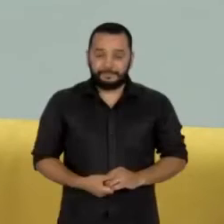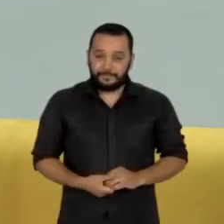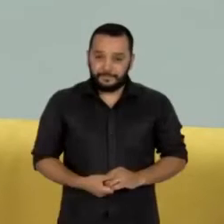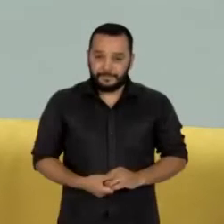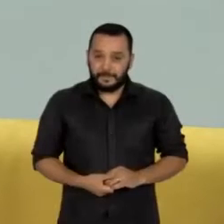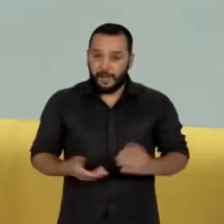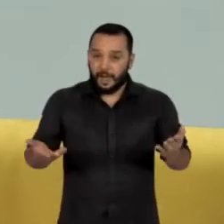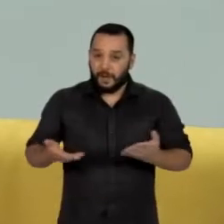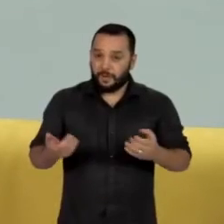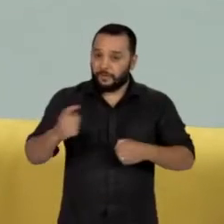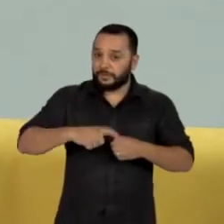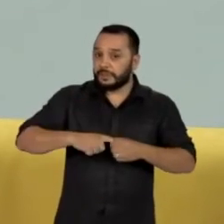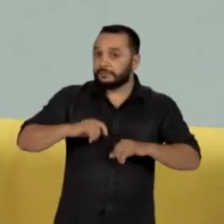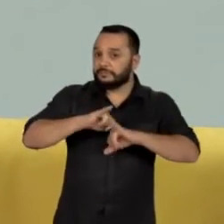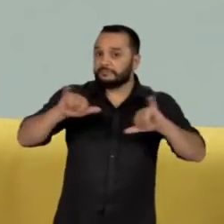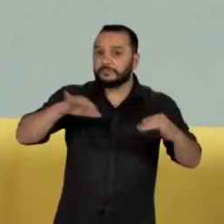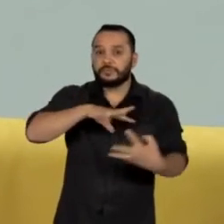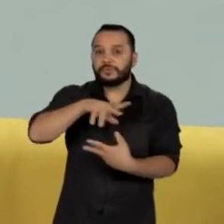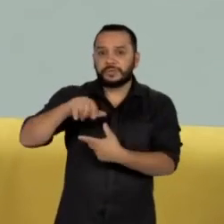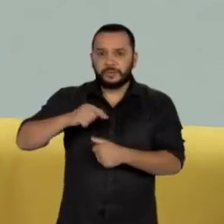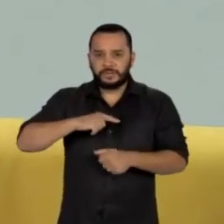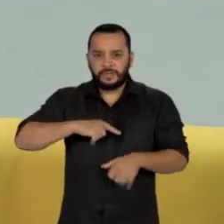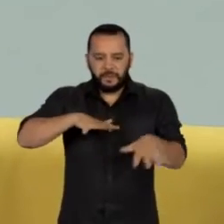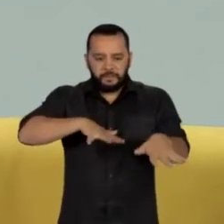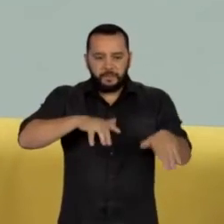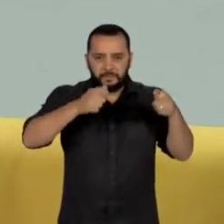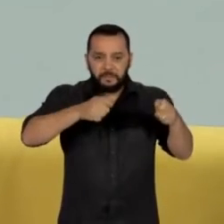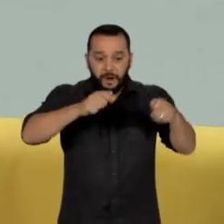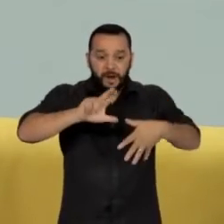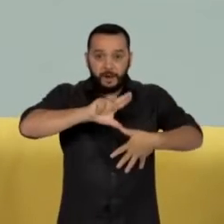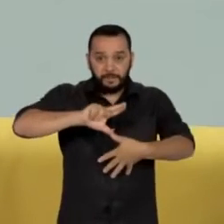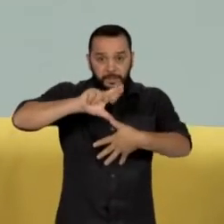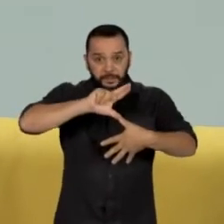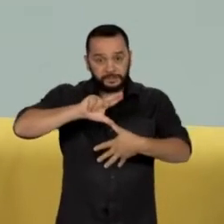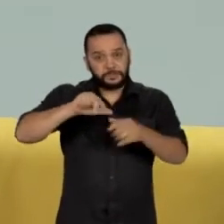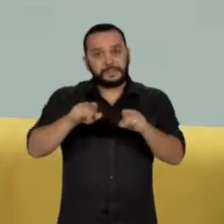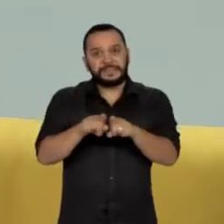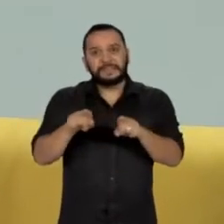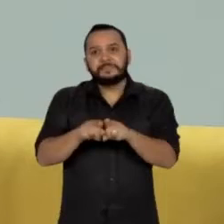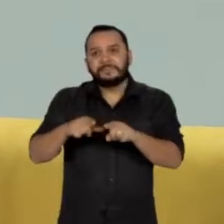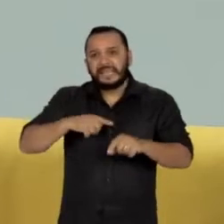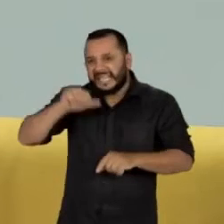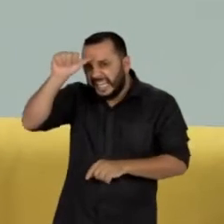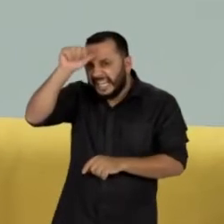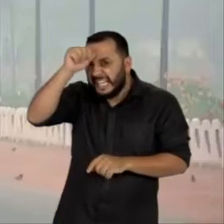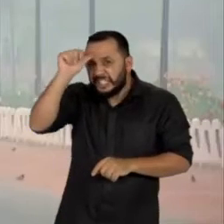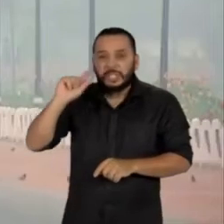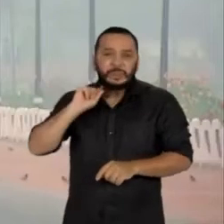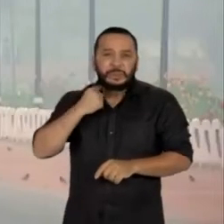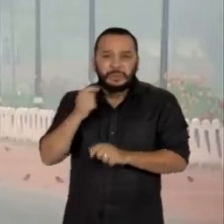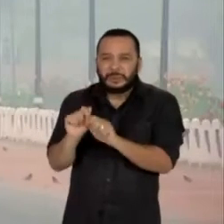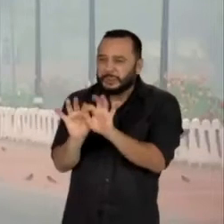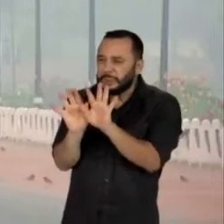Nas notícias internacionais, manifestações na América Latina e poluição extrema na Índia.